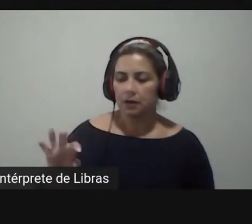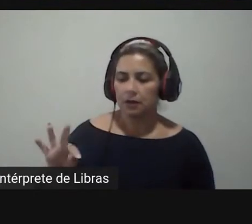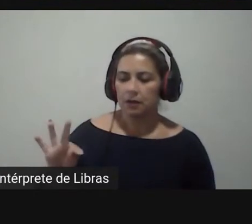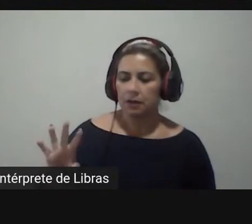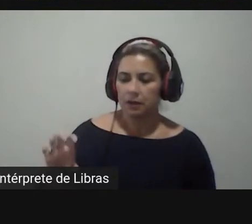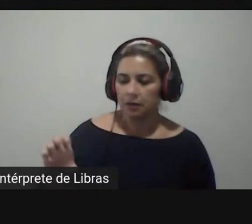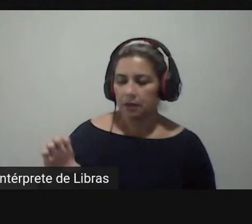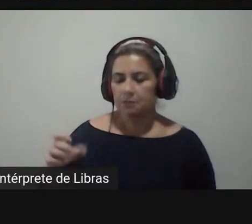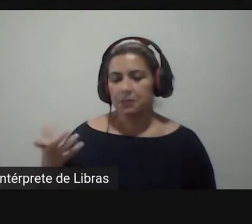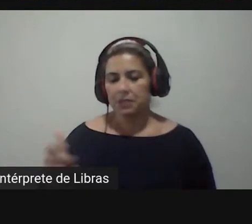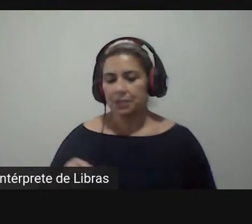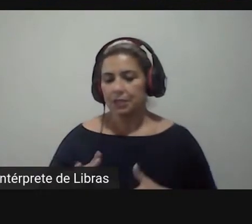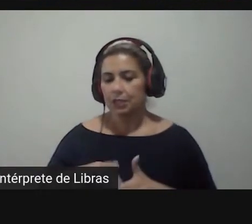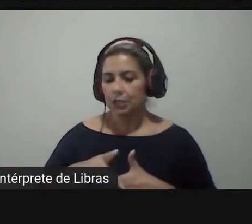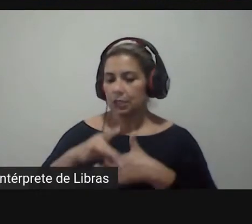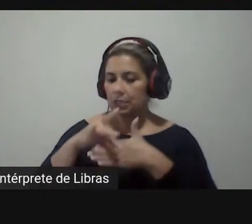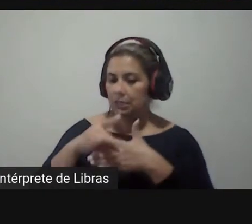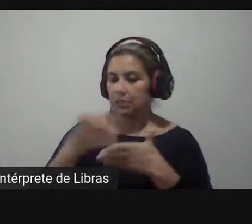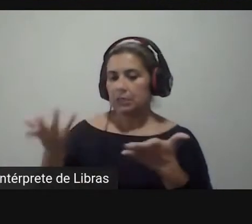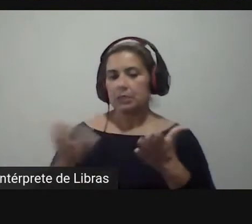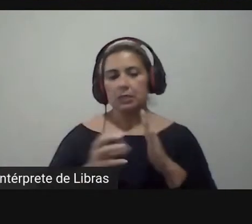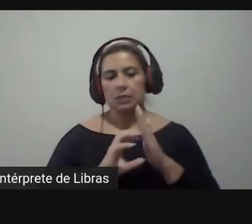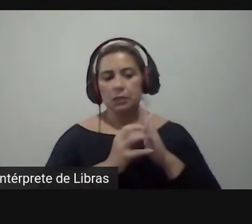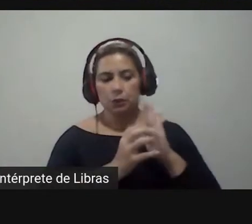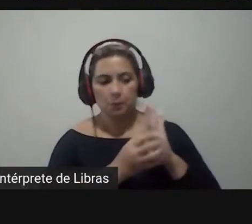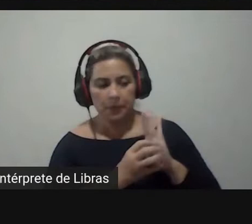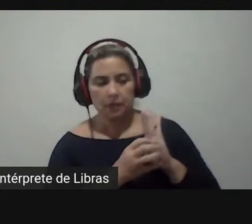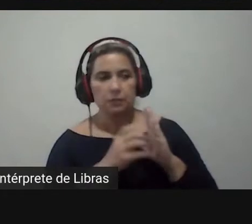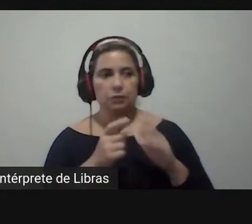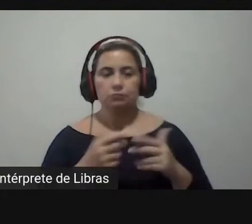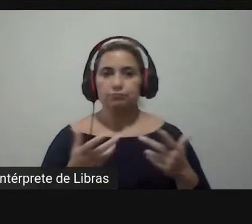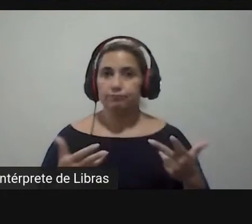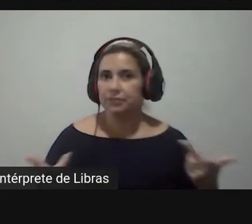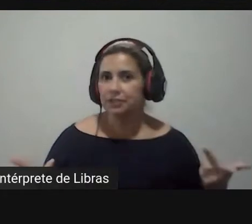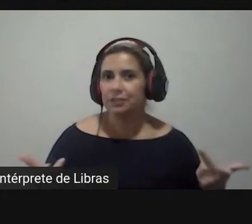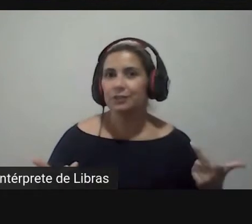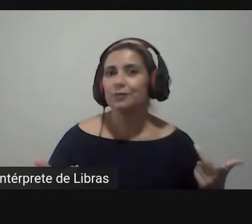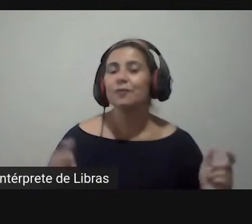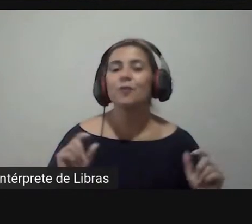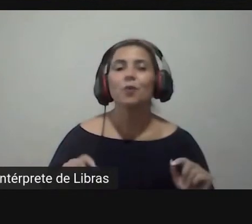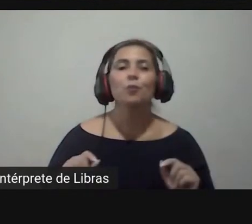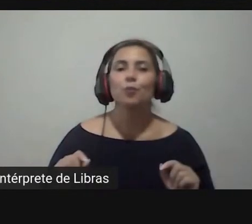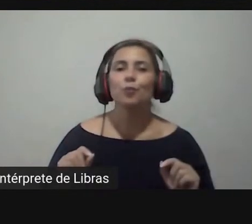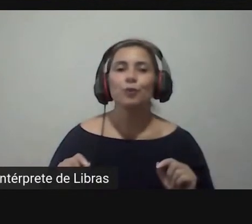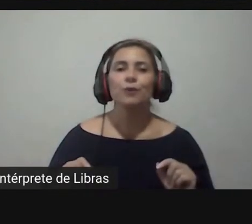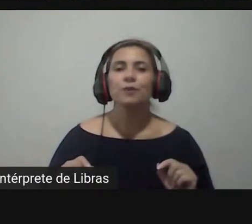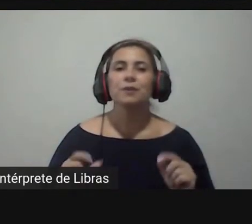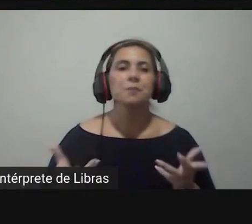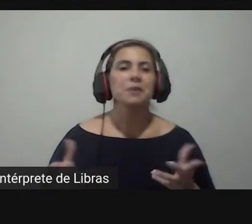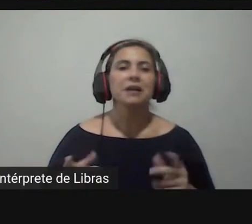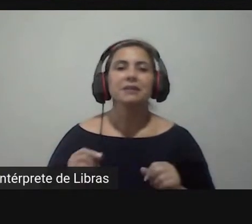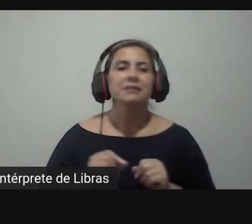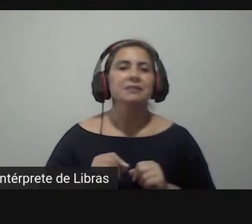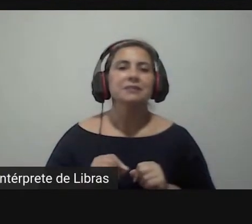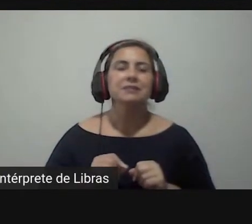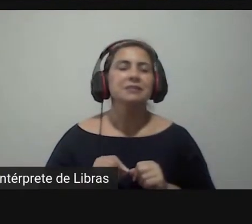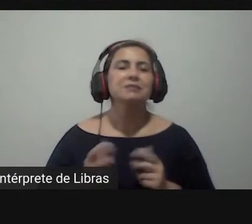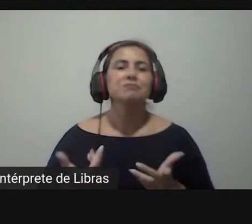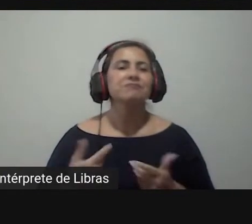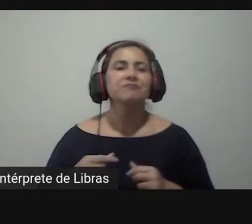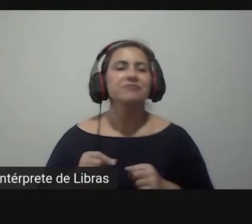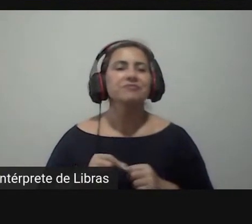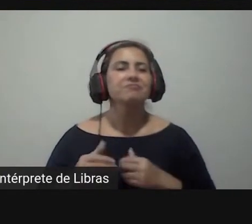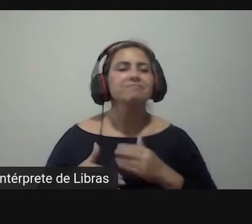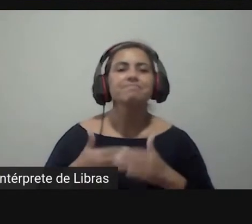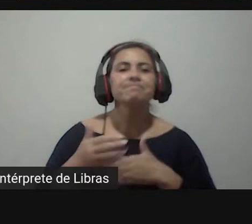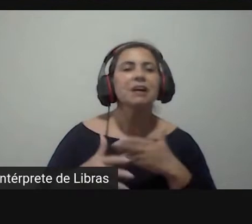lideranças das bancadas temáticas etc mas o fato é que isso não gera absolutamente nenhum produto e serviço